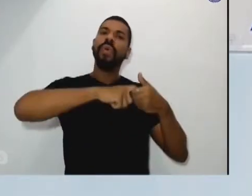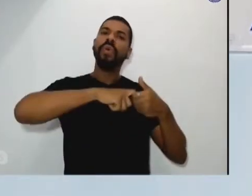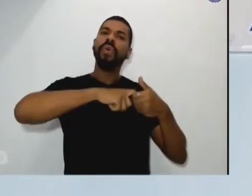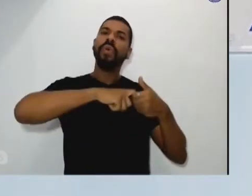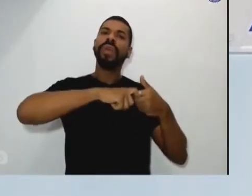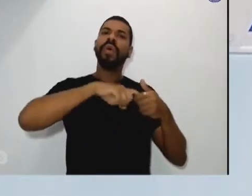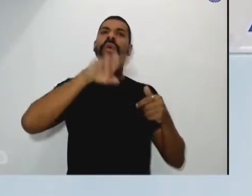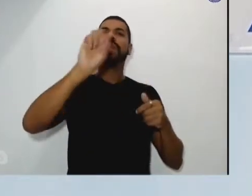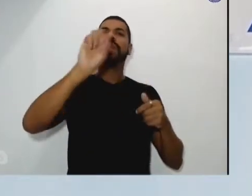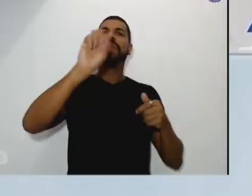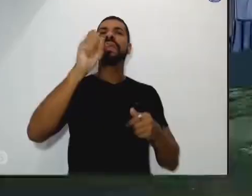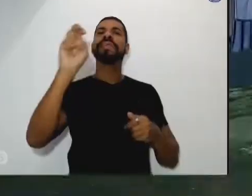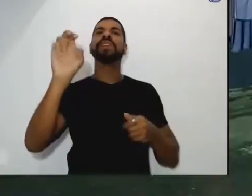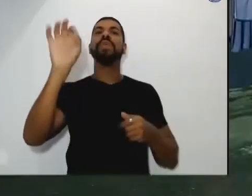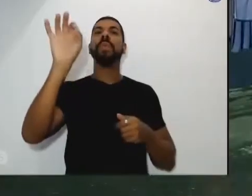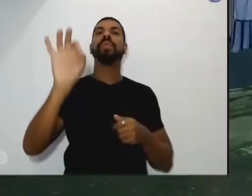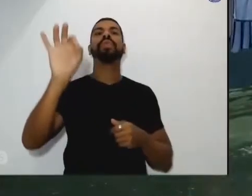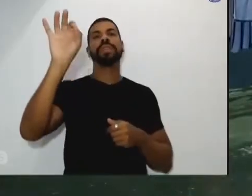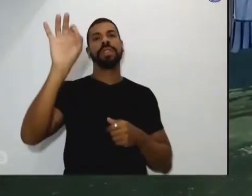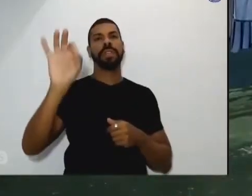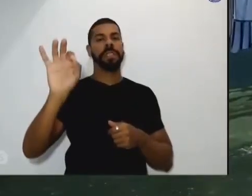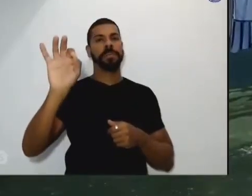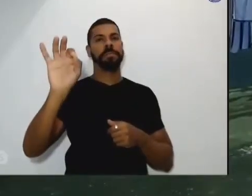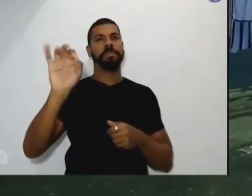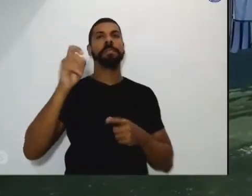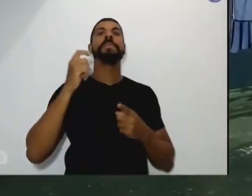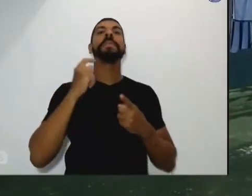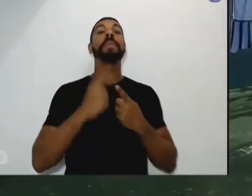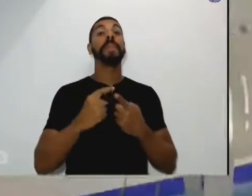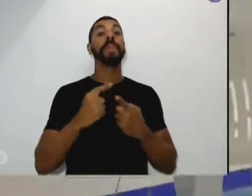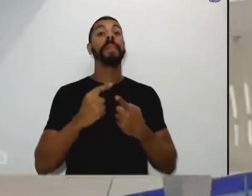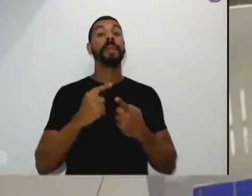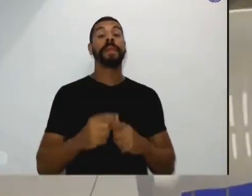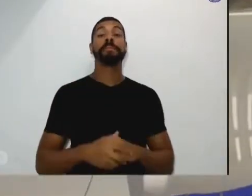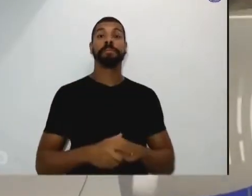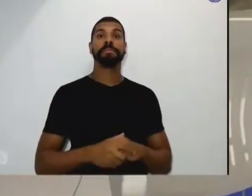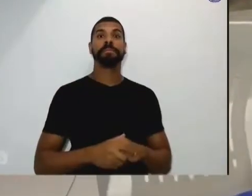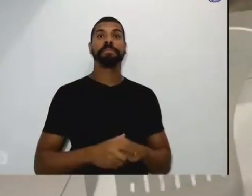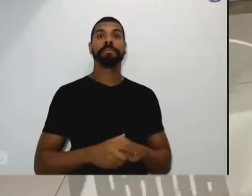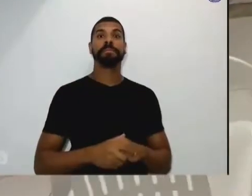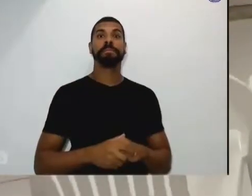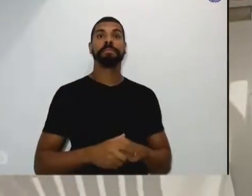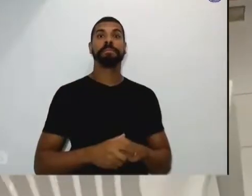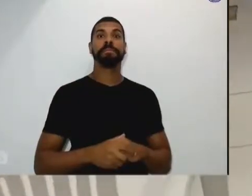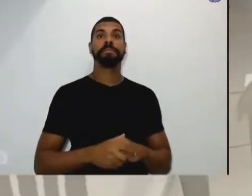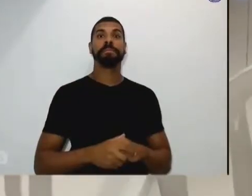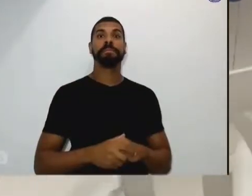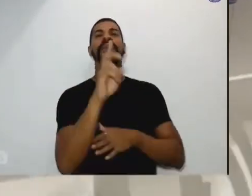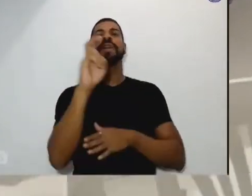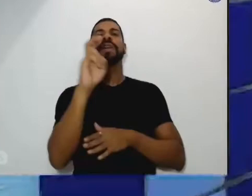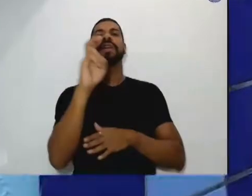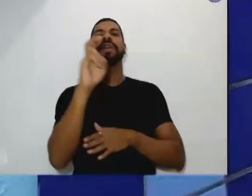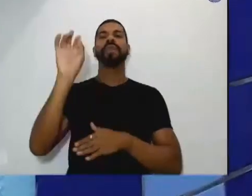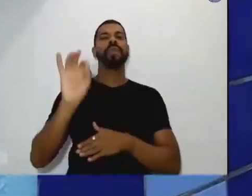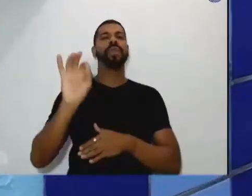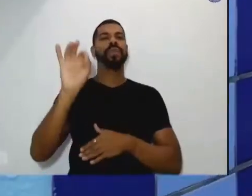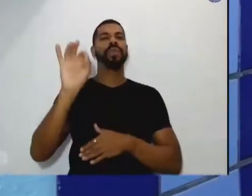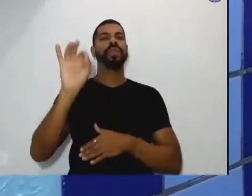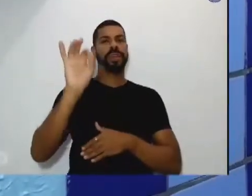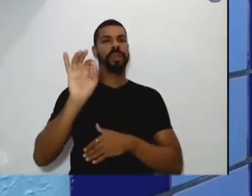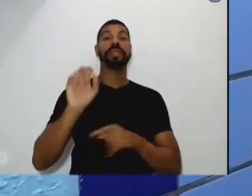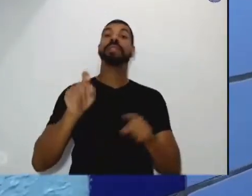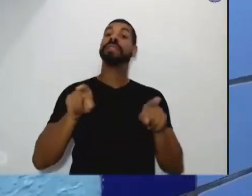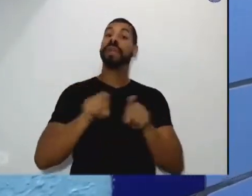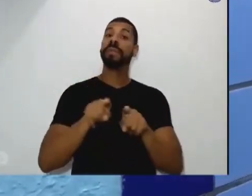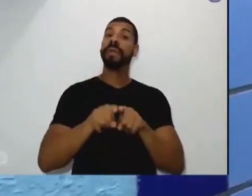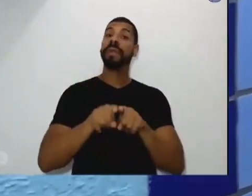APACs, redução drástica da reincidência para uma média de 15%. Além do mais, a ausência